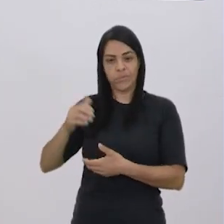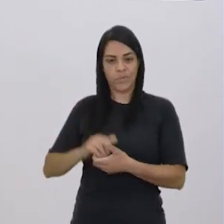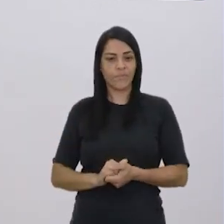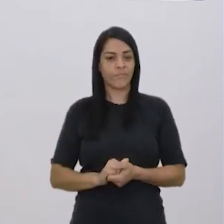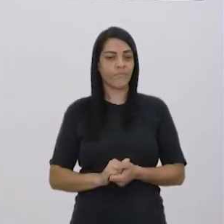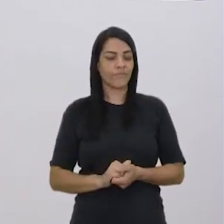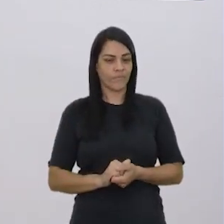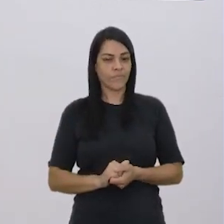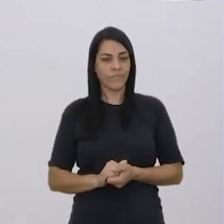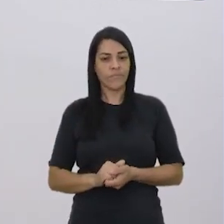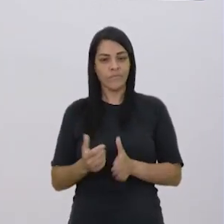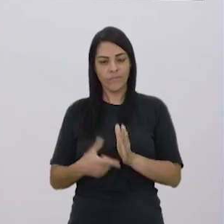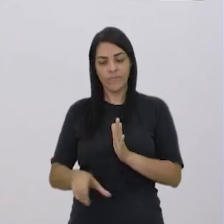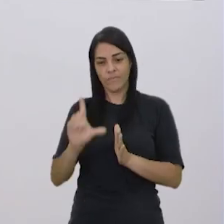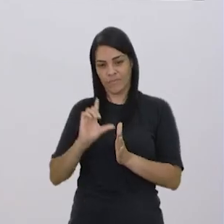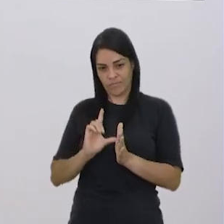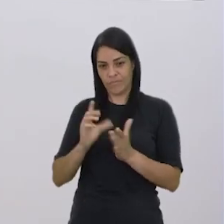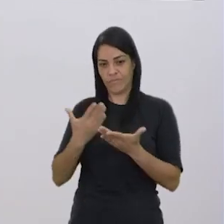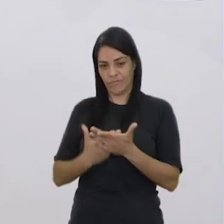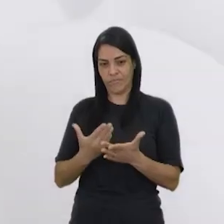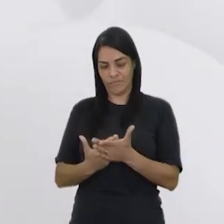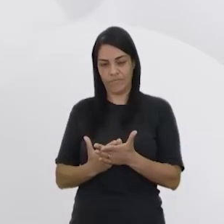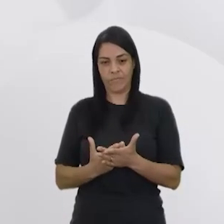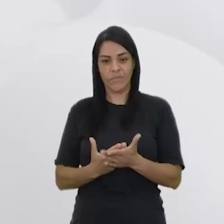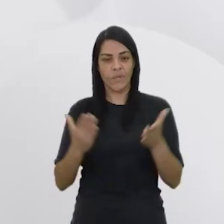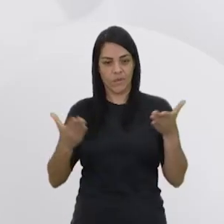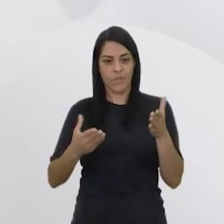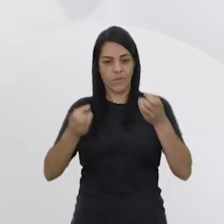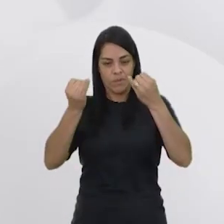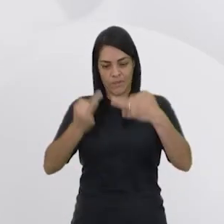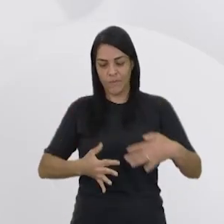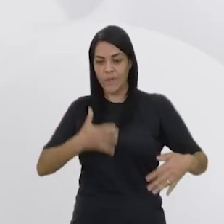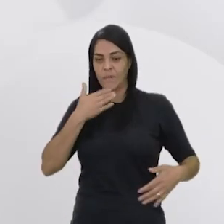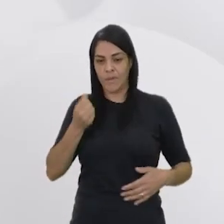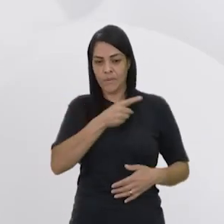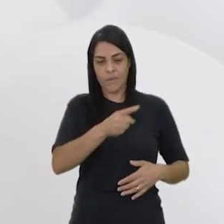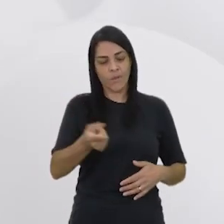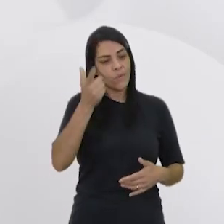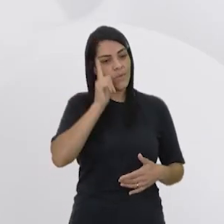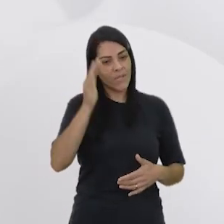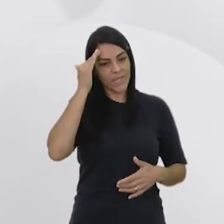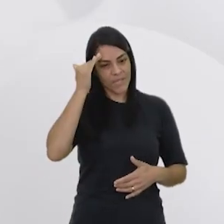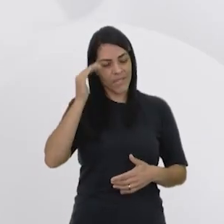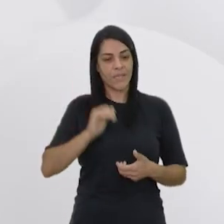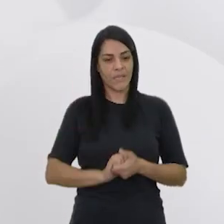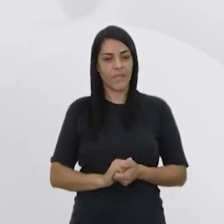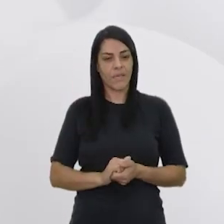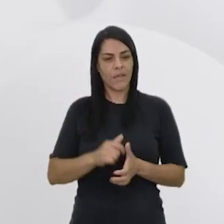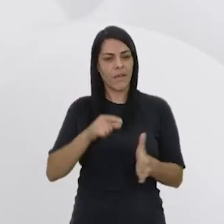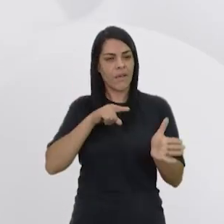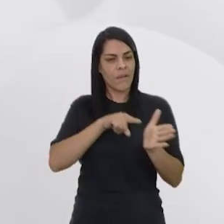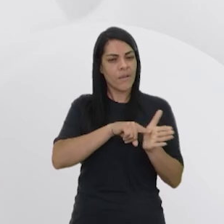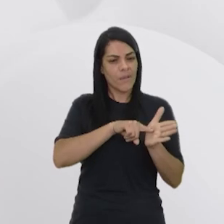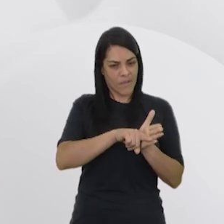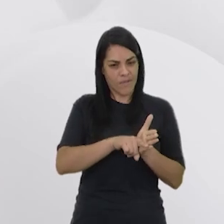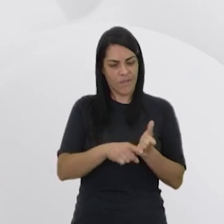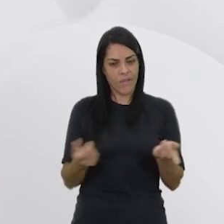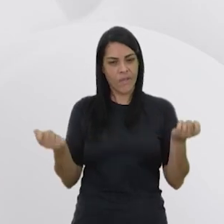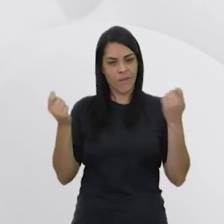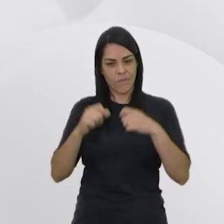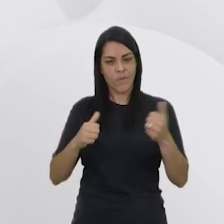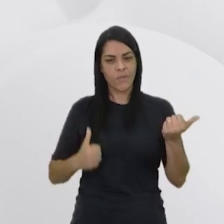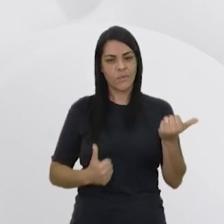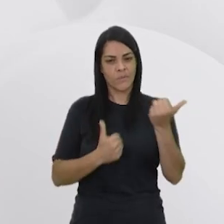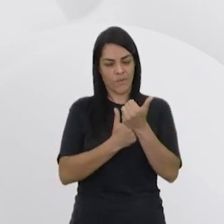aula anterior? Vamos trazer um pouquinho mais explicado para vocês entenderem. Então, aqui estou falando, né? Esse pesquisem pode substituir até por